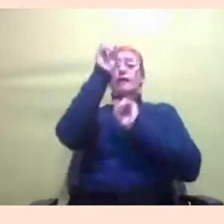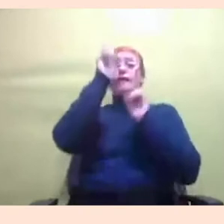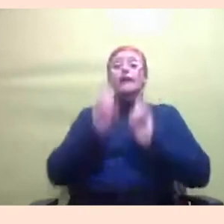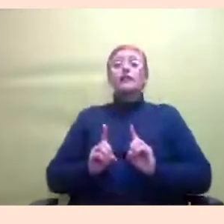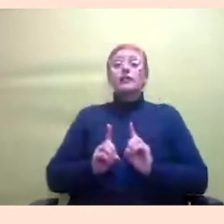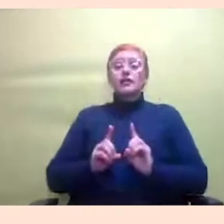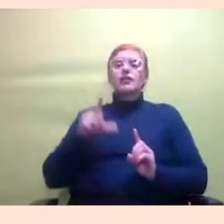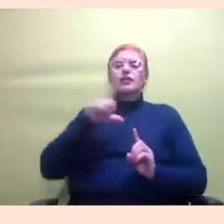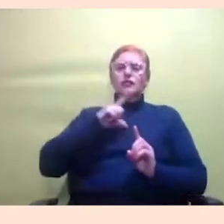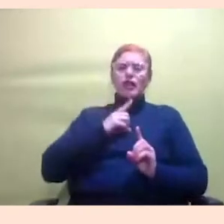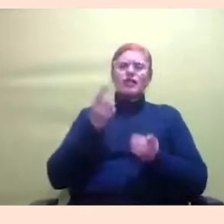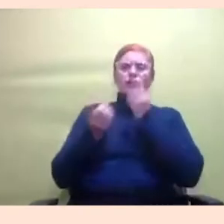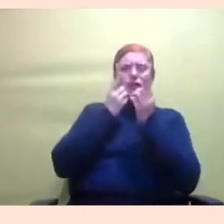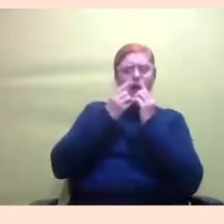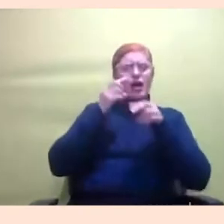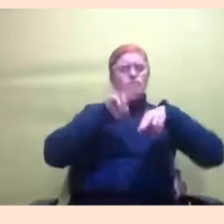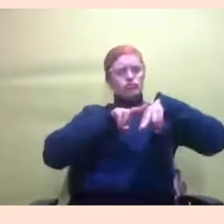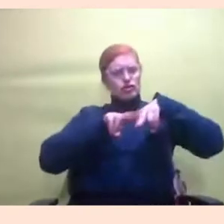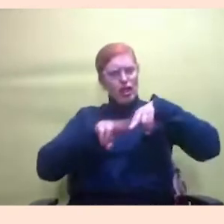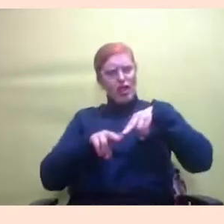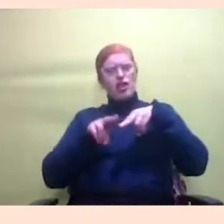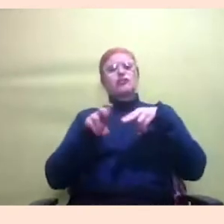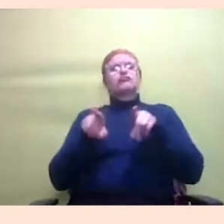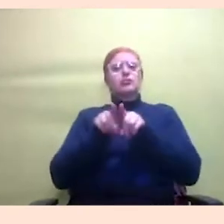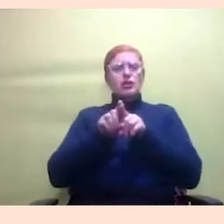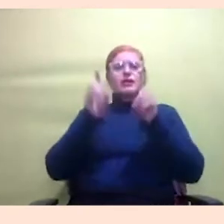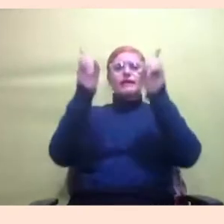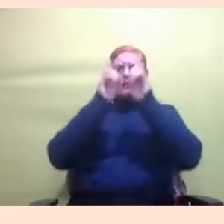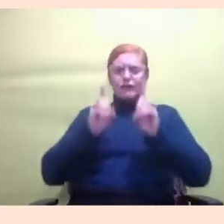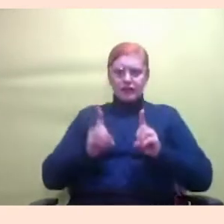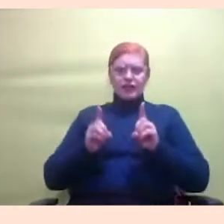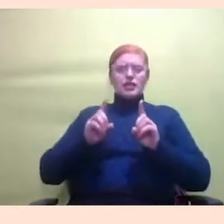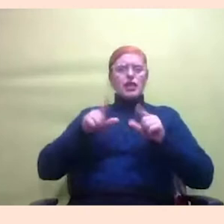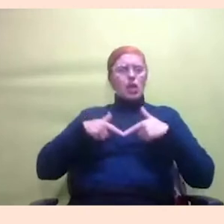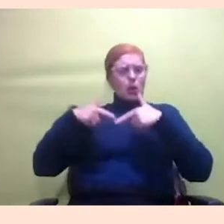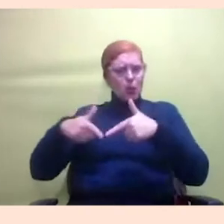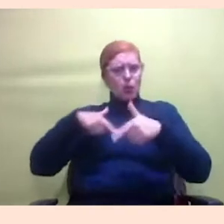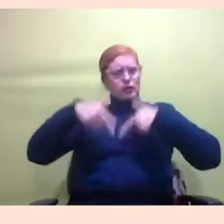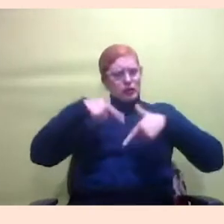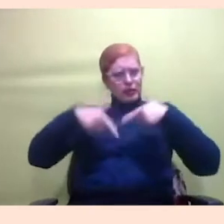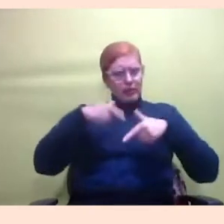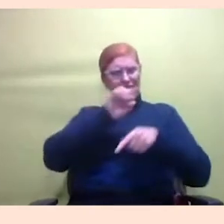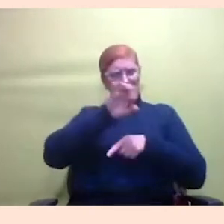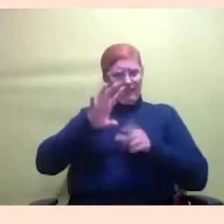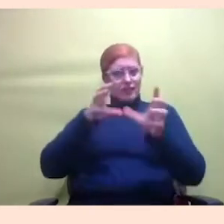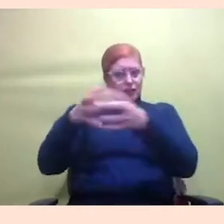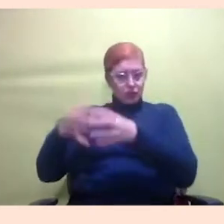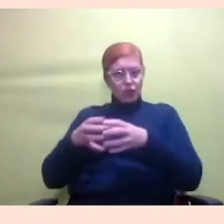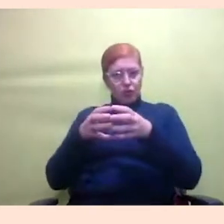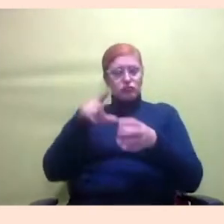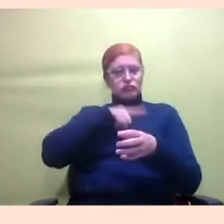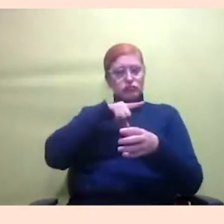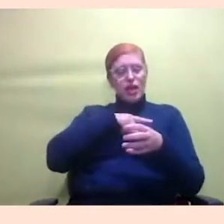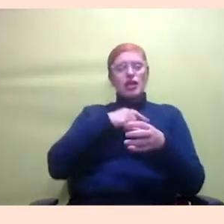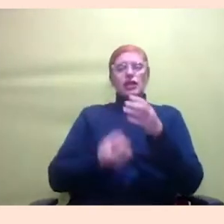e deficiência dentro das lutas e do modo de trabalhar de cada um desses coletivos tipo sendo criado um espaço